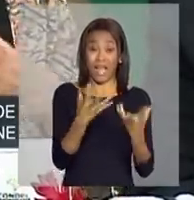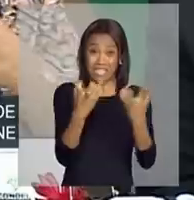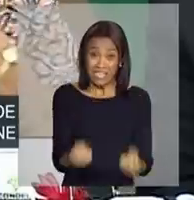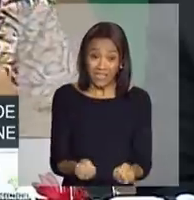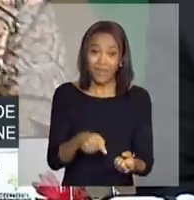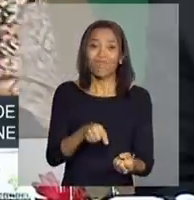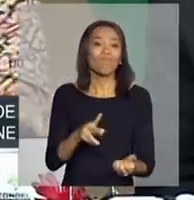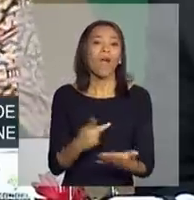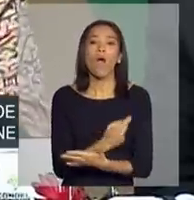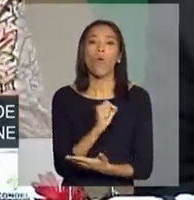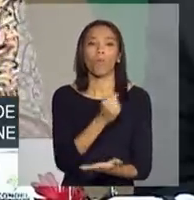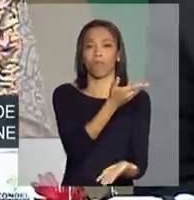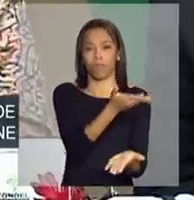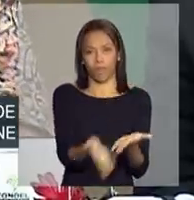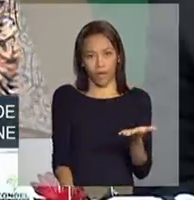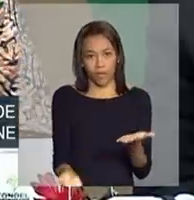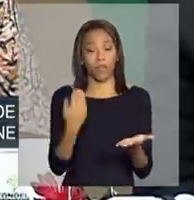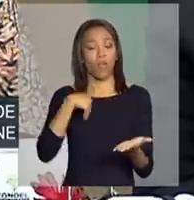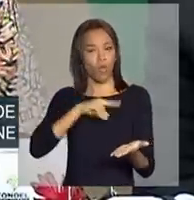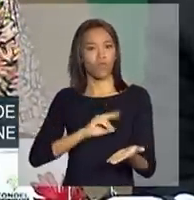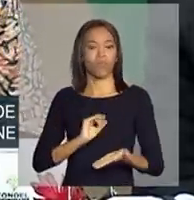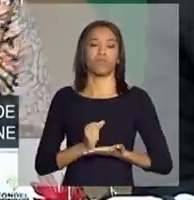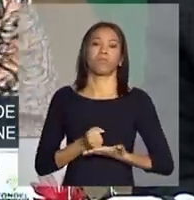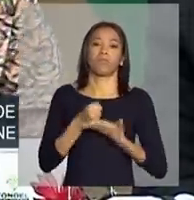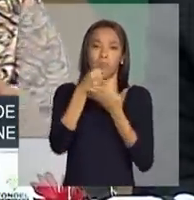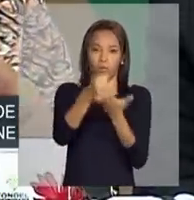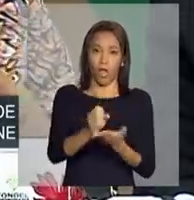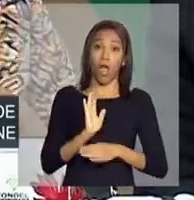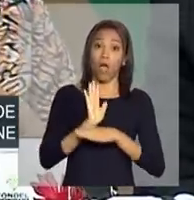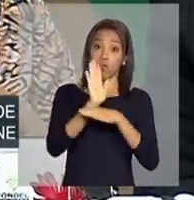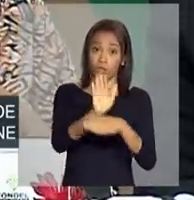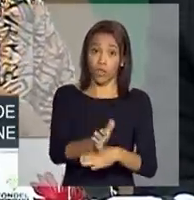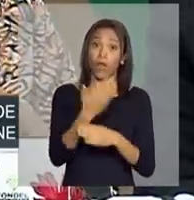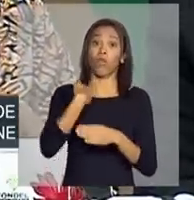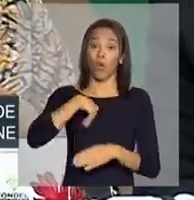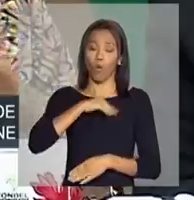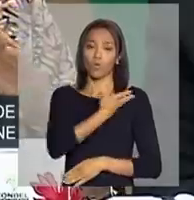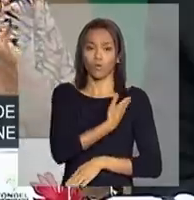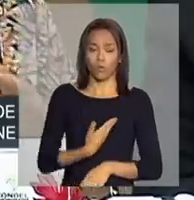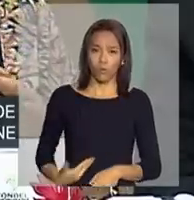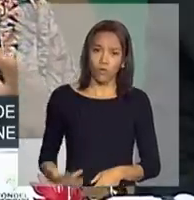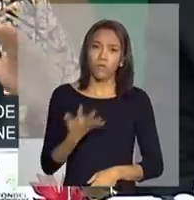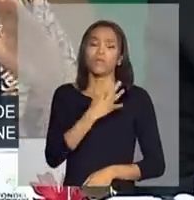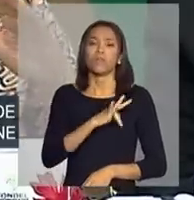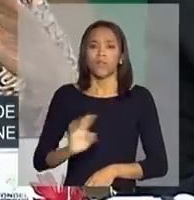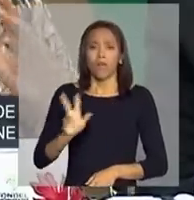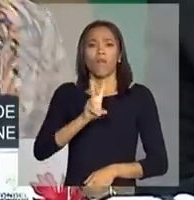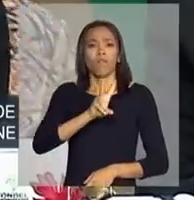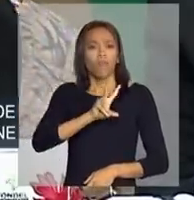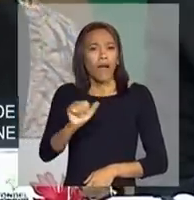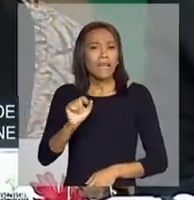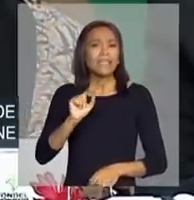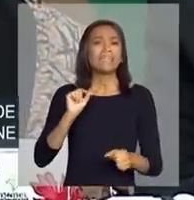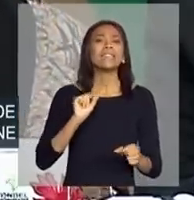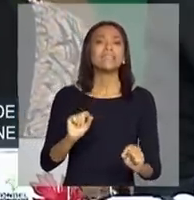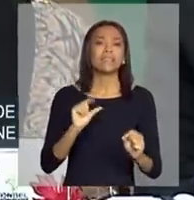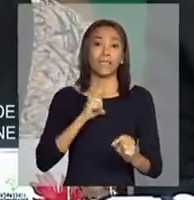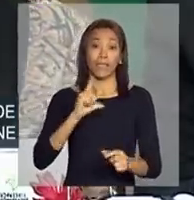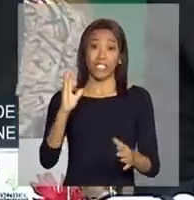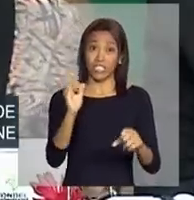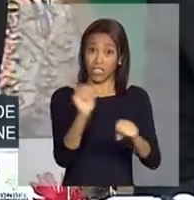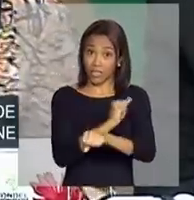Nós vamos recompor a perda no curto prazo. Nosso governo federal vai ter medidas tão efetivas